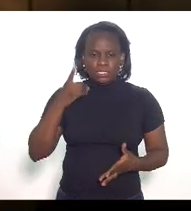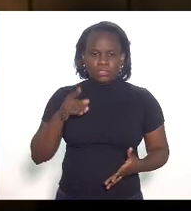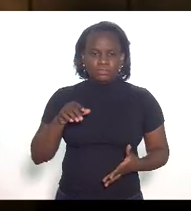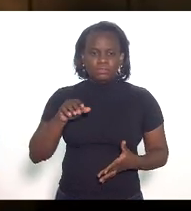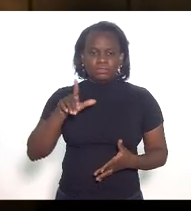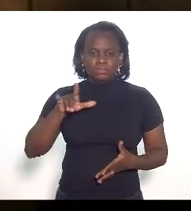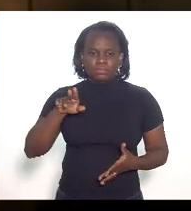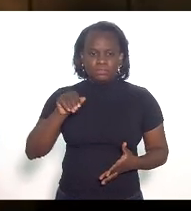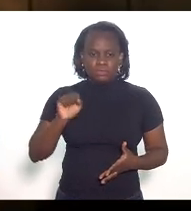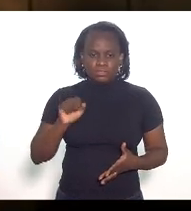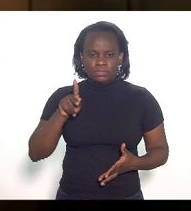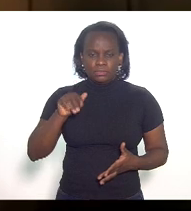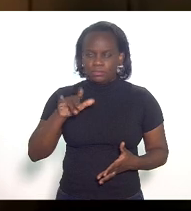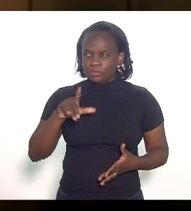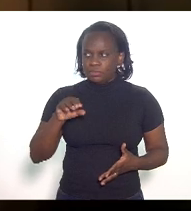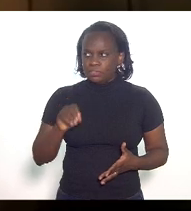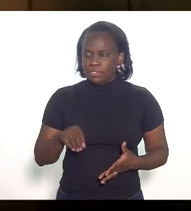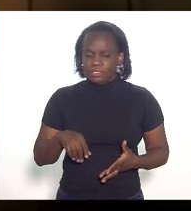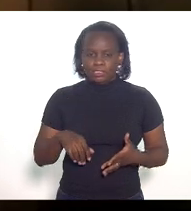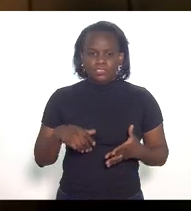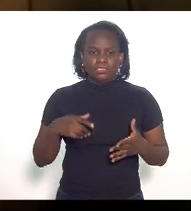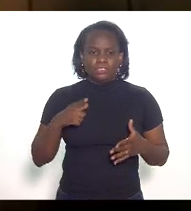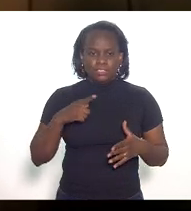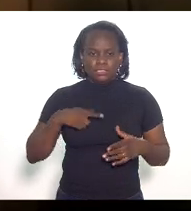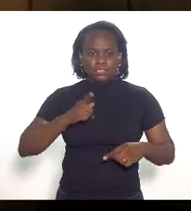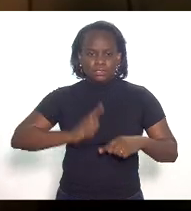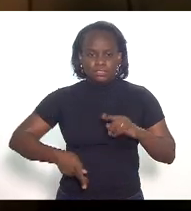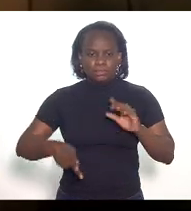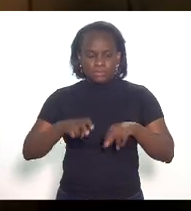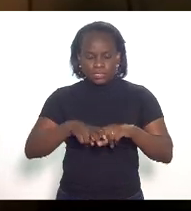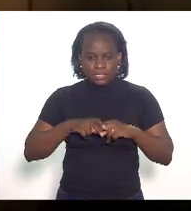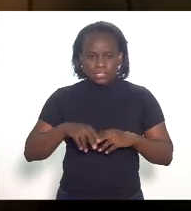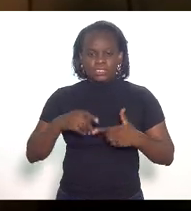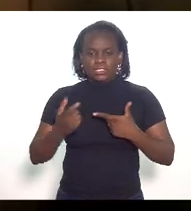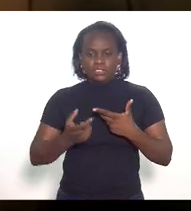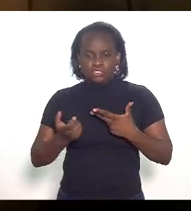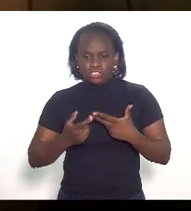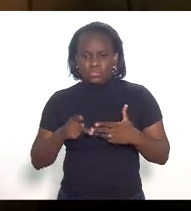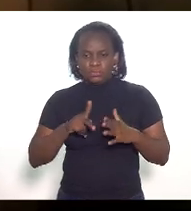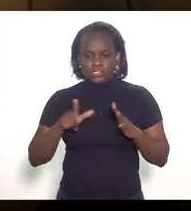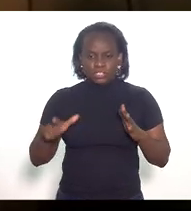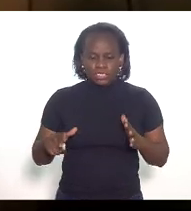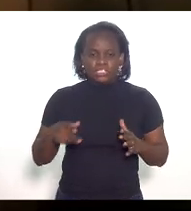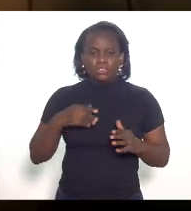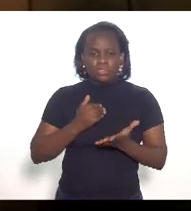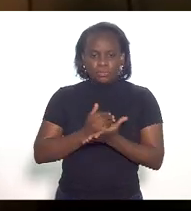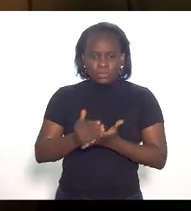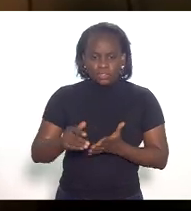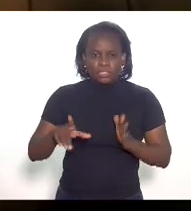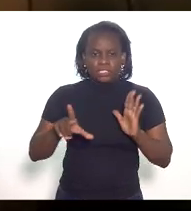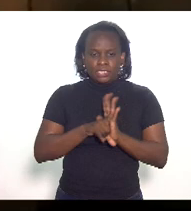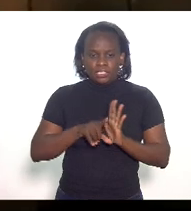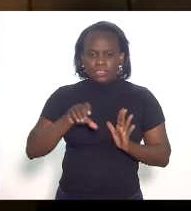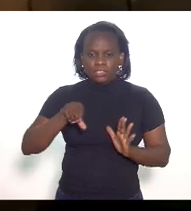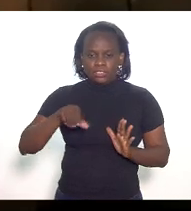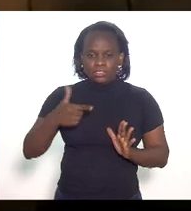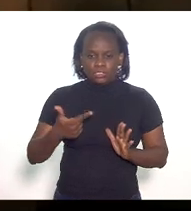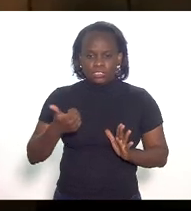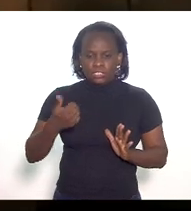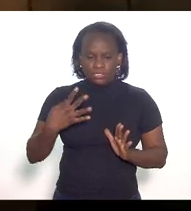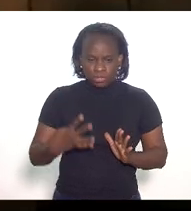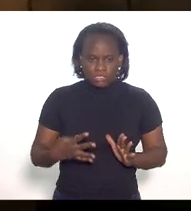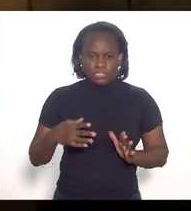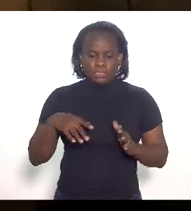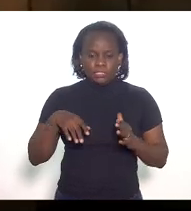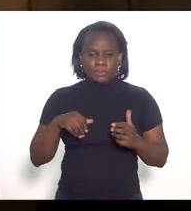Paulo houve um veto por parte do Poder Executivo ao projeto de lei que deu origem a lei 92.14 e esse